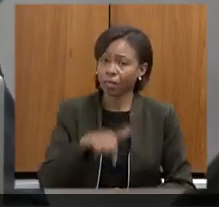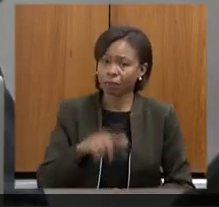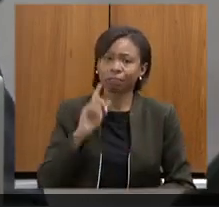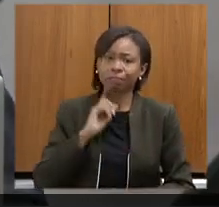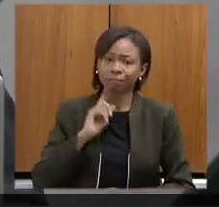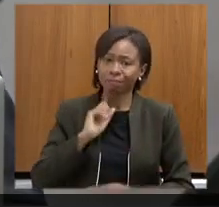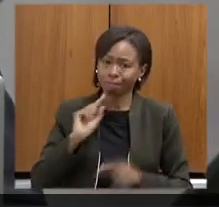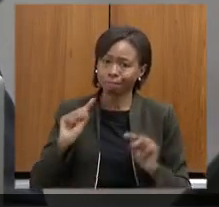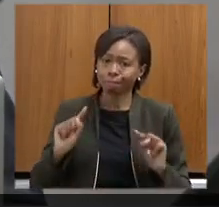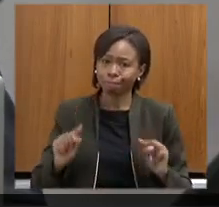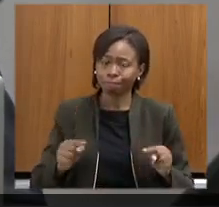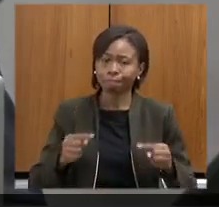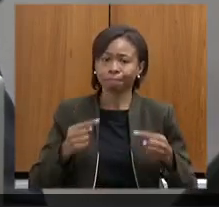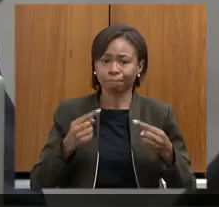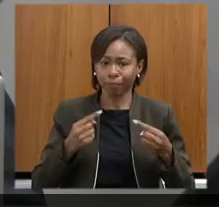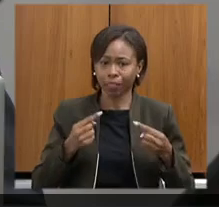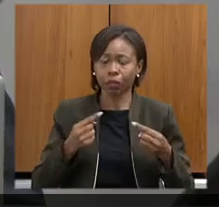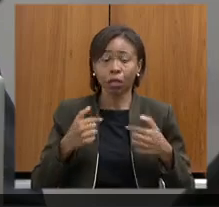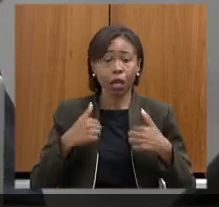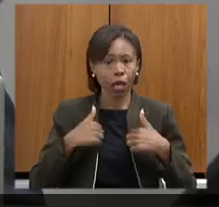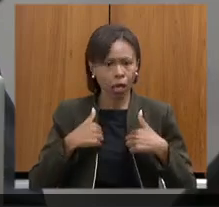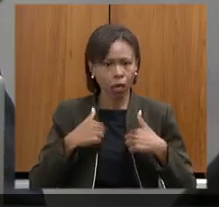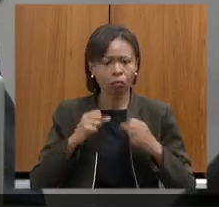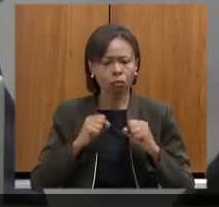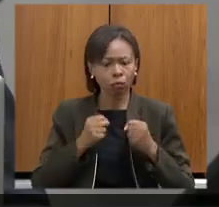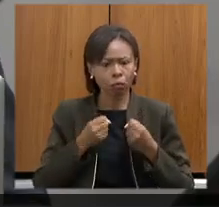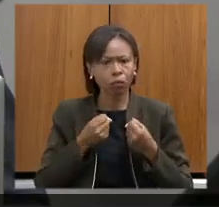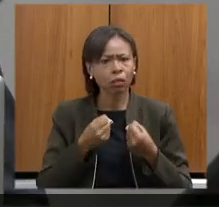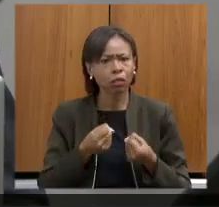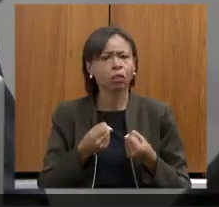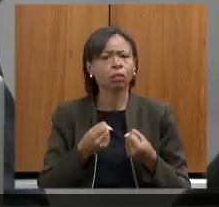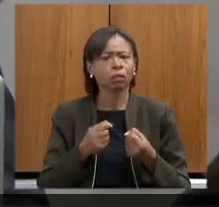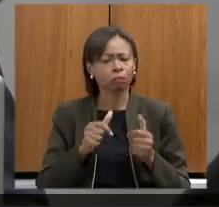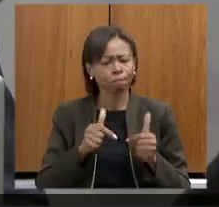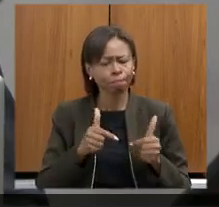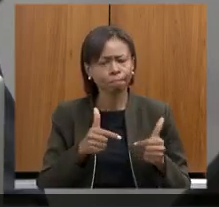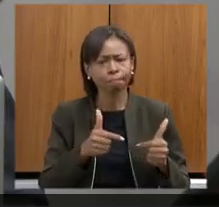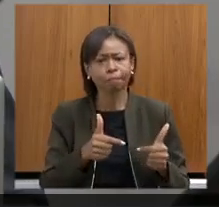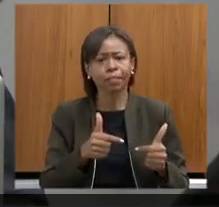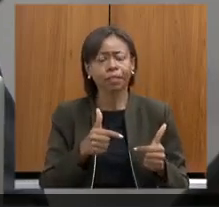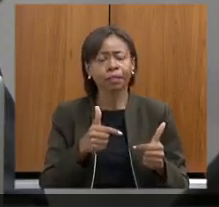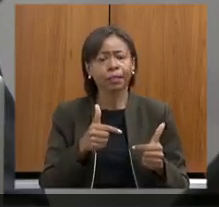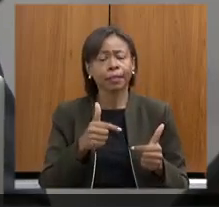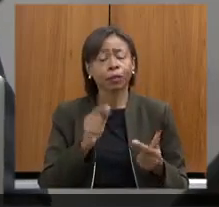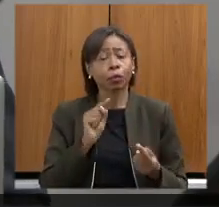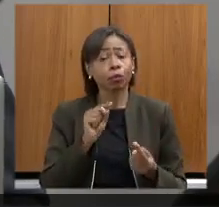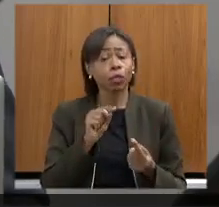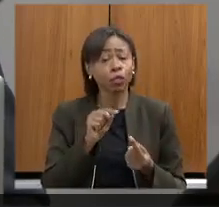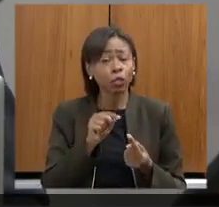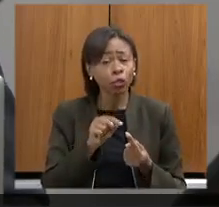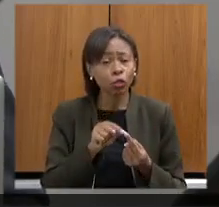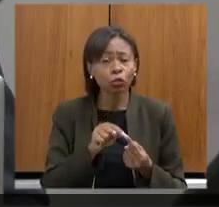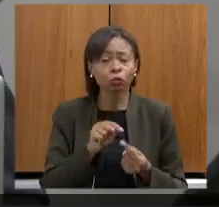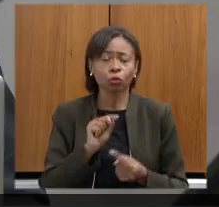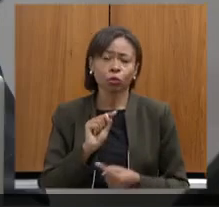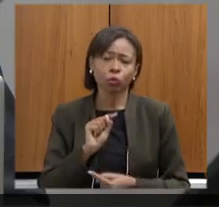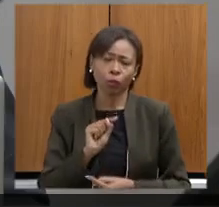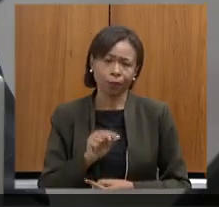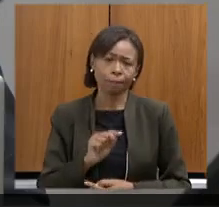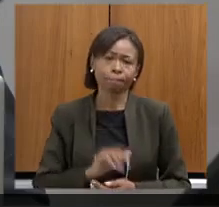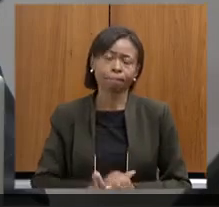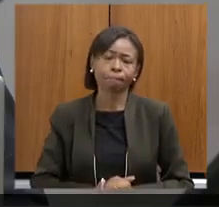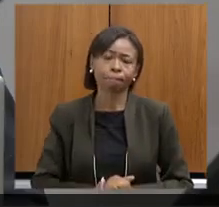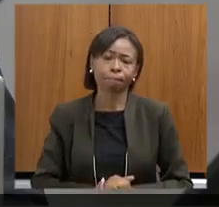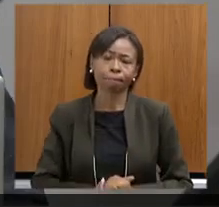acredito que essas eu tenho defendido e tenho trabalhado para que essas intervenções aliadas a uma